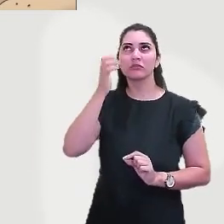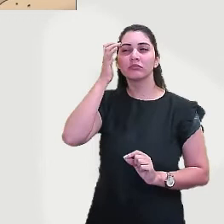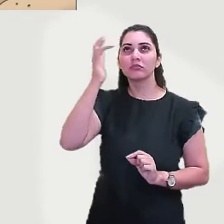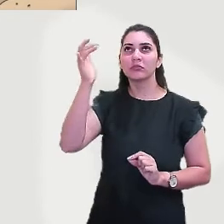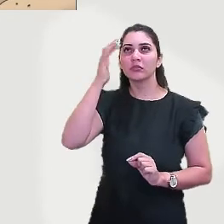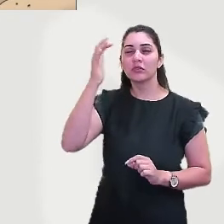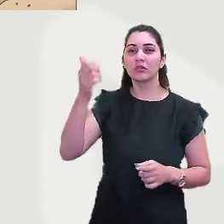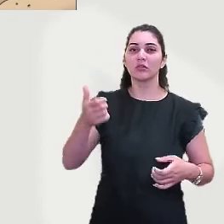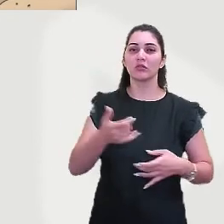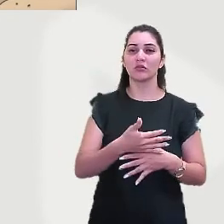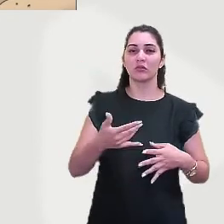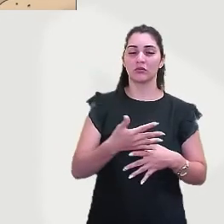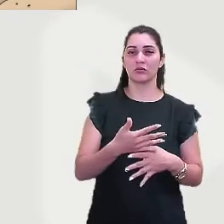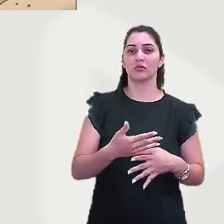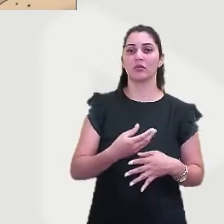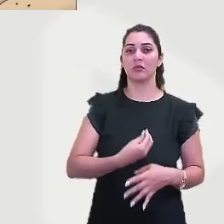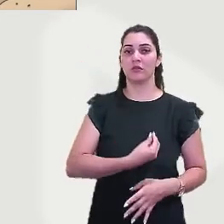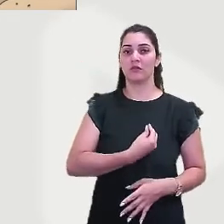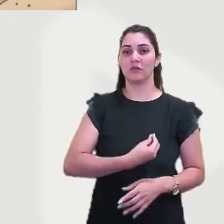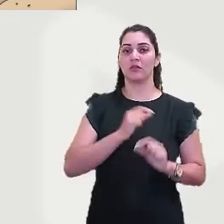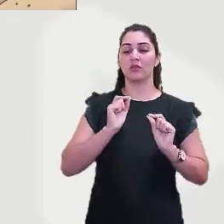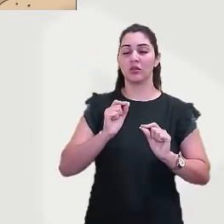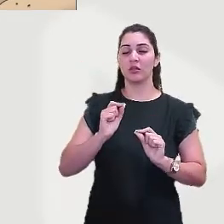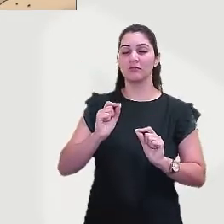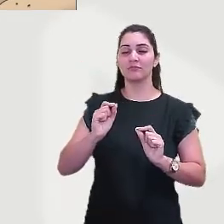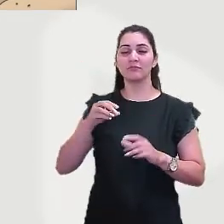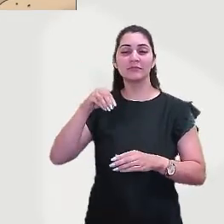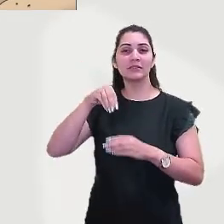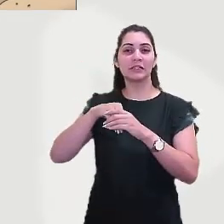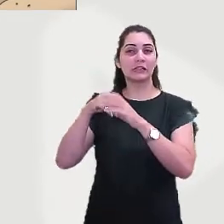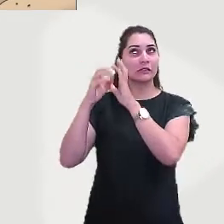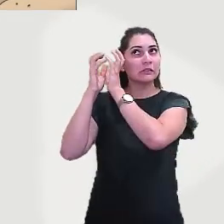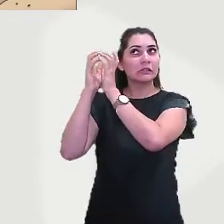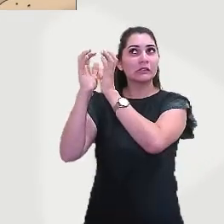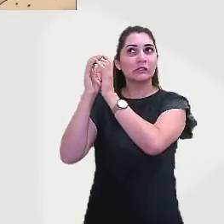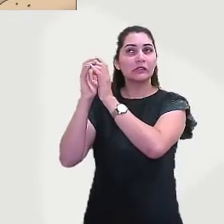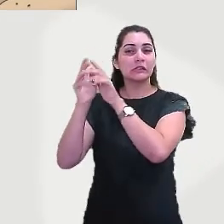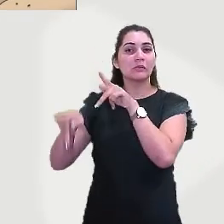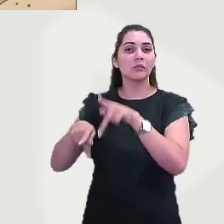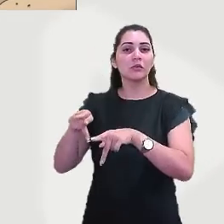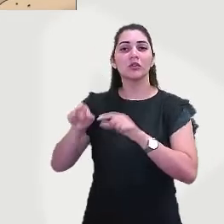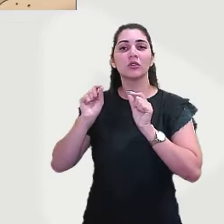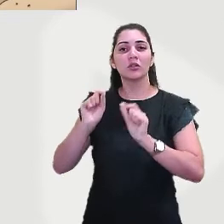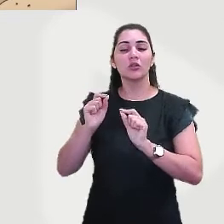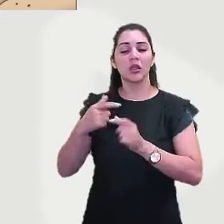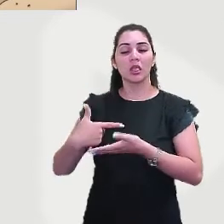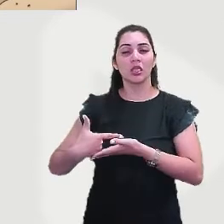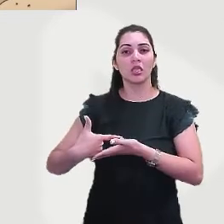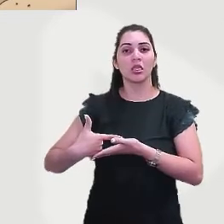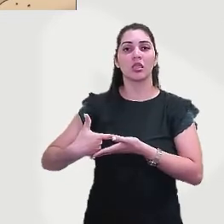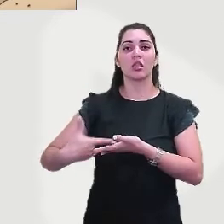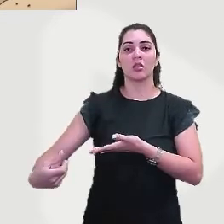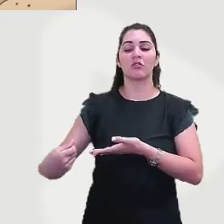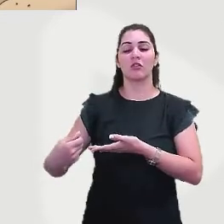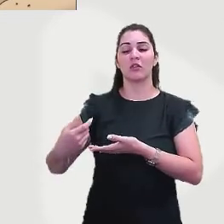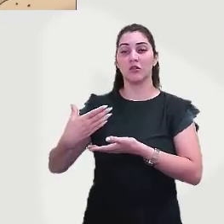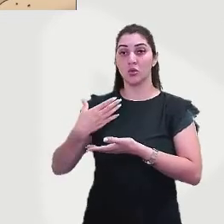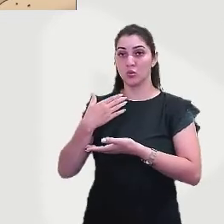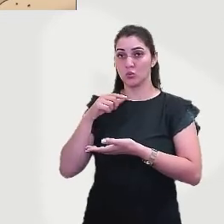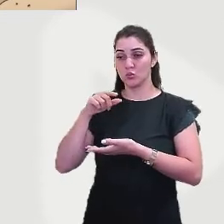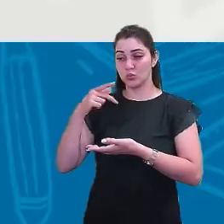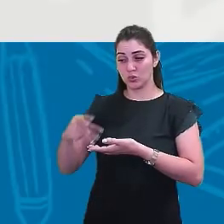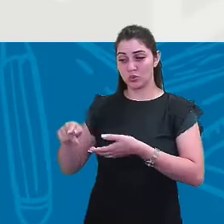que vivia na cabeça da população rural, que ia, deixava a sua seu local,